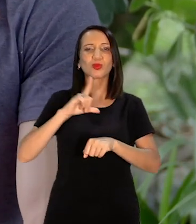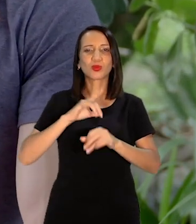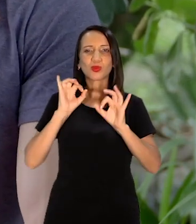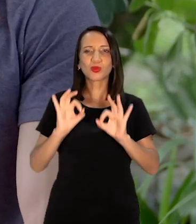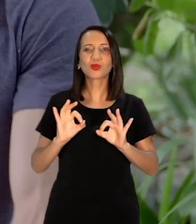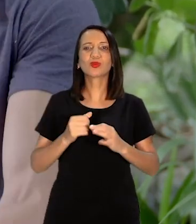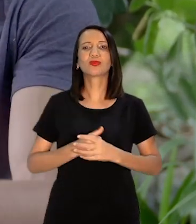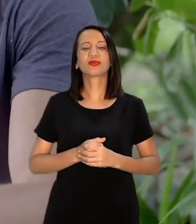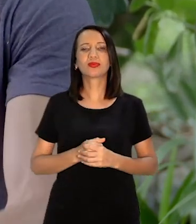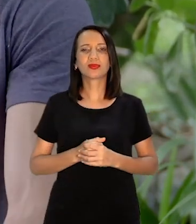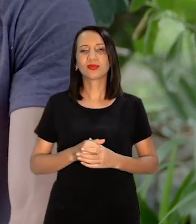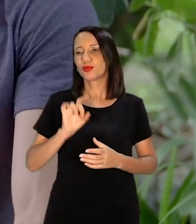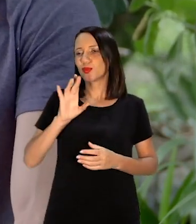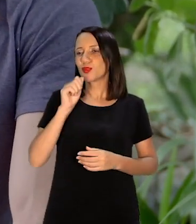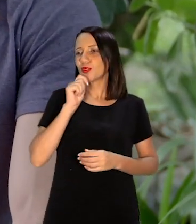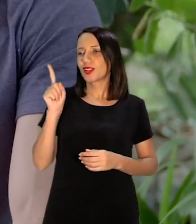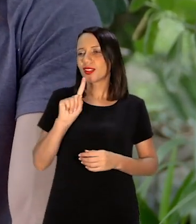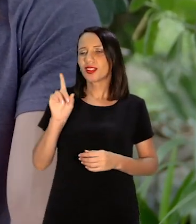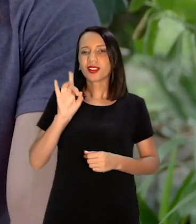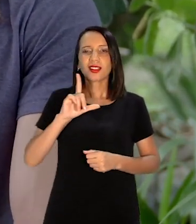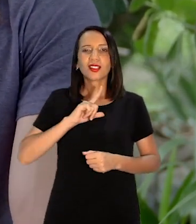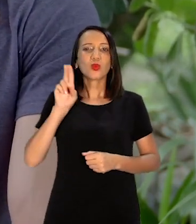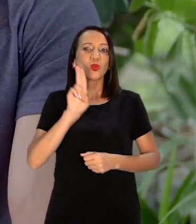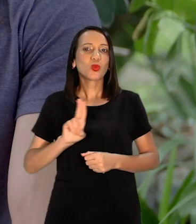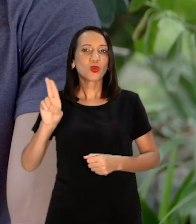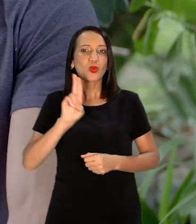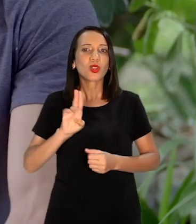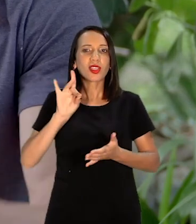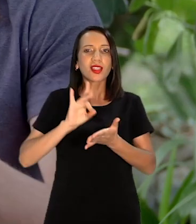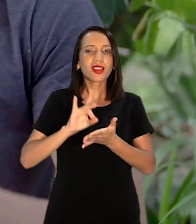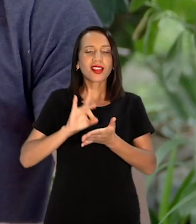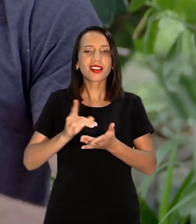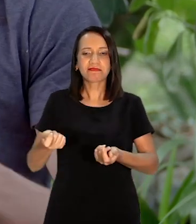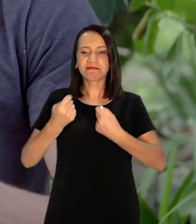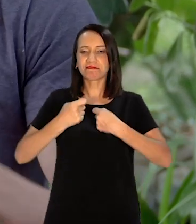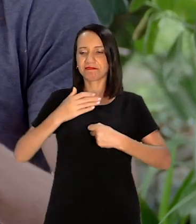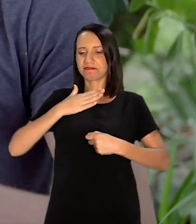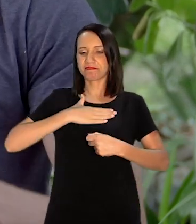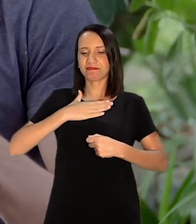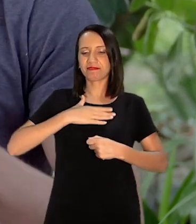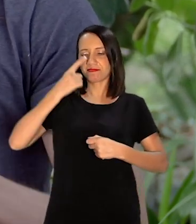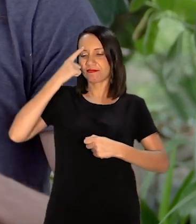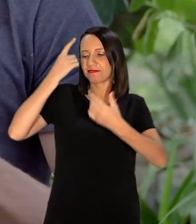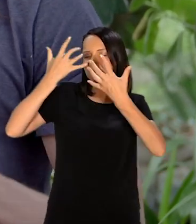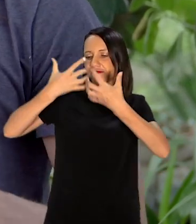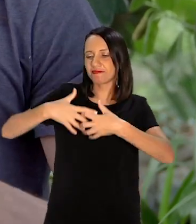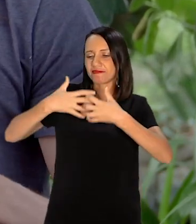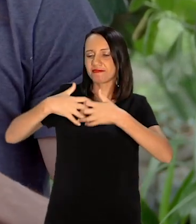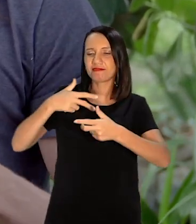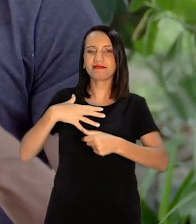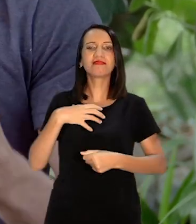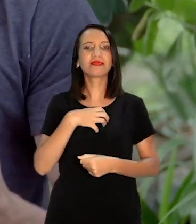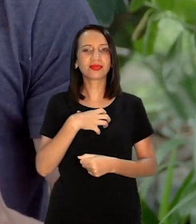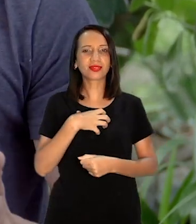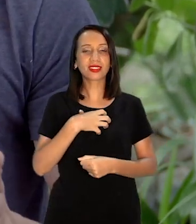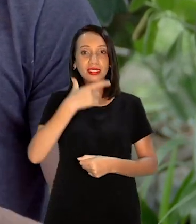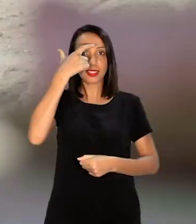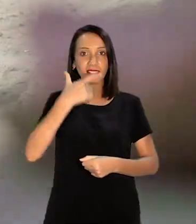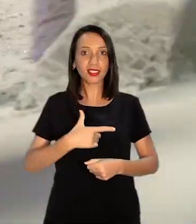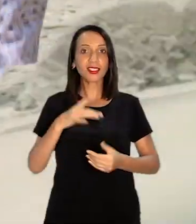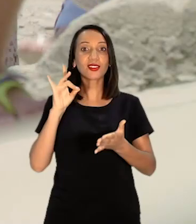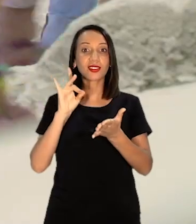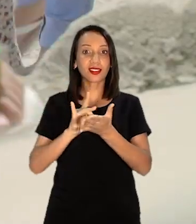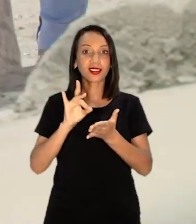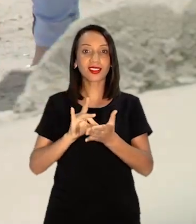não é só Uma coisa que eu utilizo Na verdade Ela serve para mim Para que eu pense O que eu sou Na